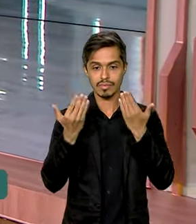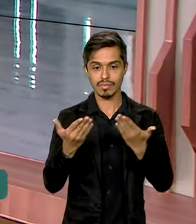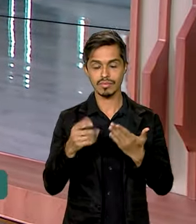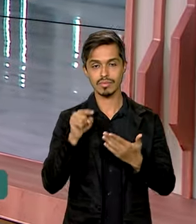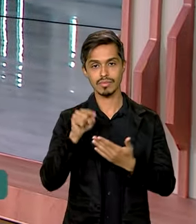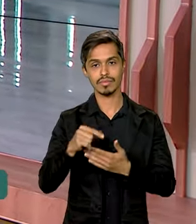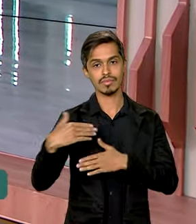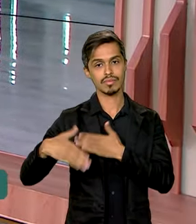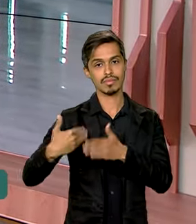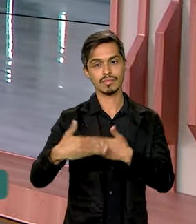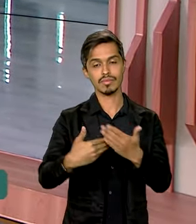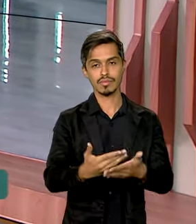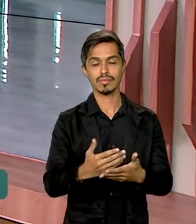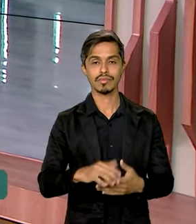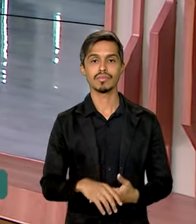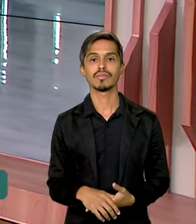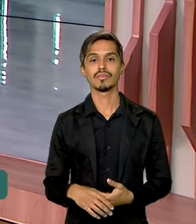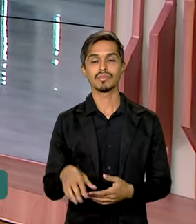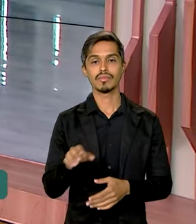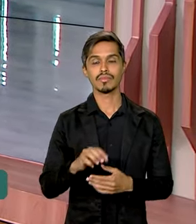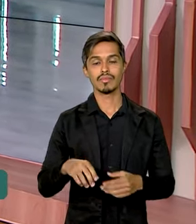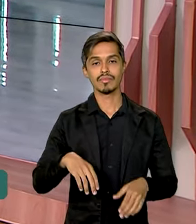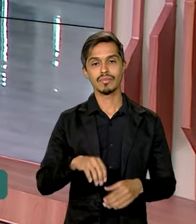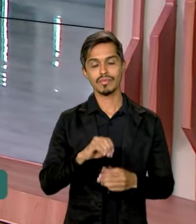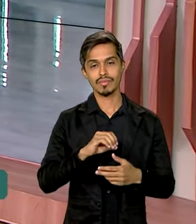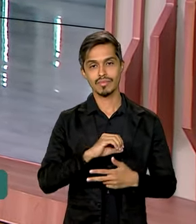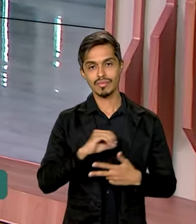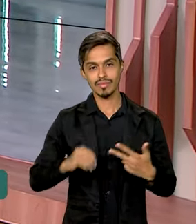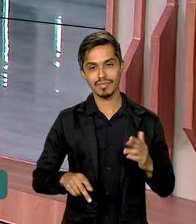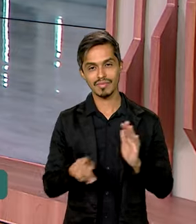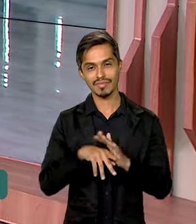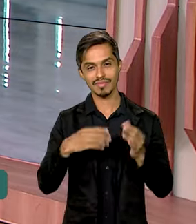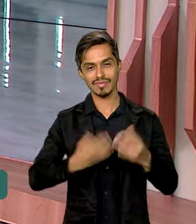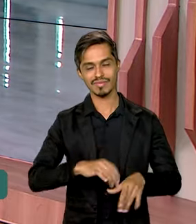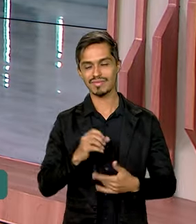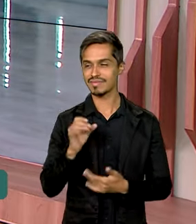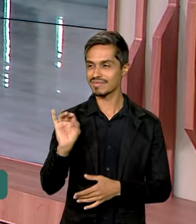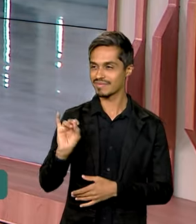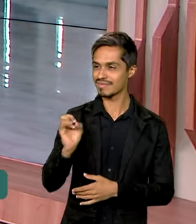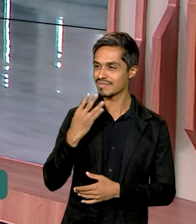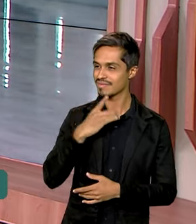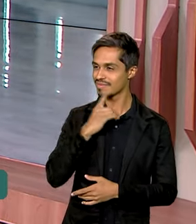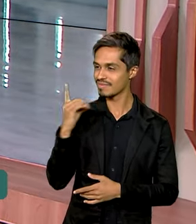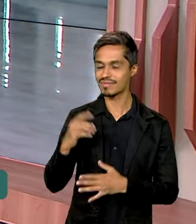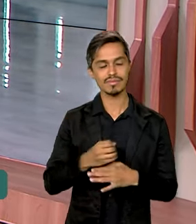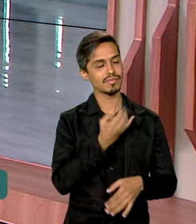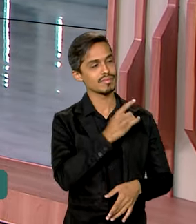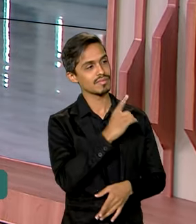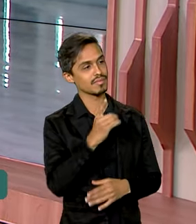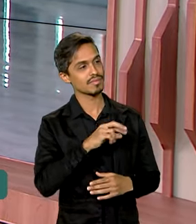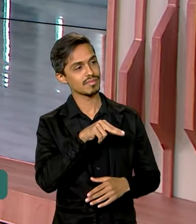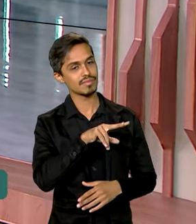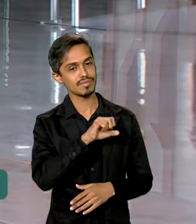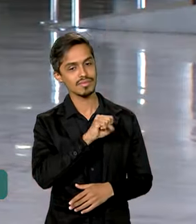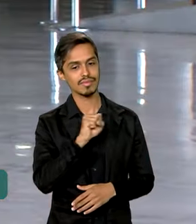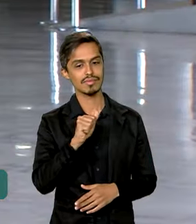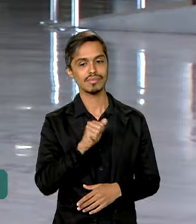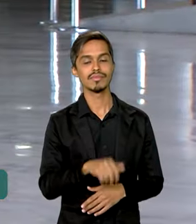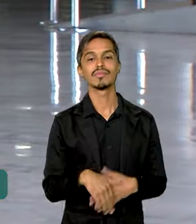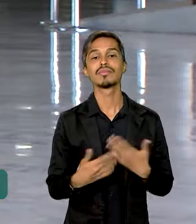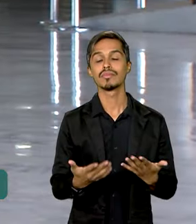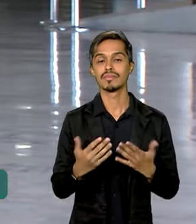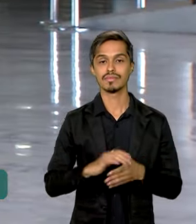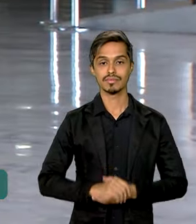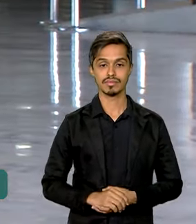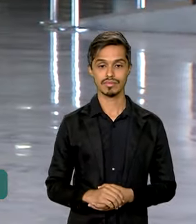esse próximo concurso, o Enem dos concursos. É com você, Marcinha. Bom dia. Oi, Vanessa. Bom dia para você e bom dia a todos que nos acompanham.